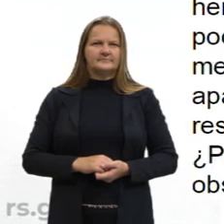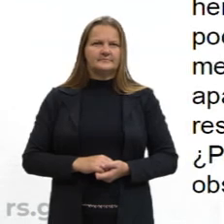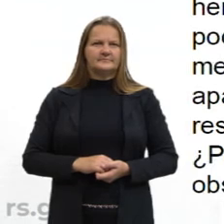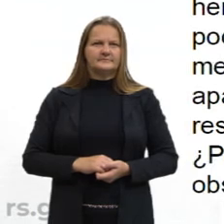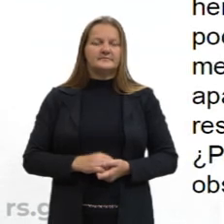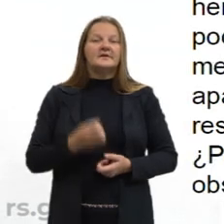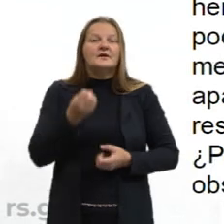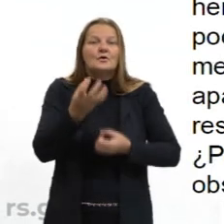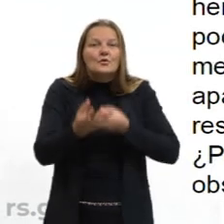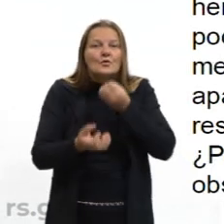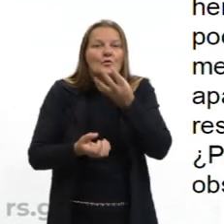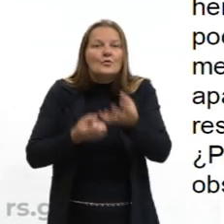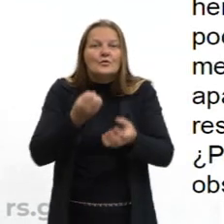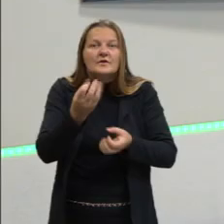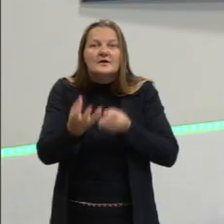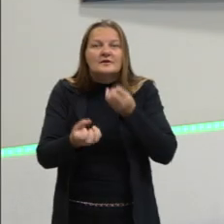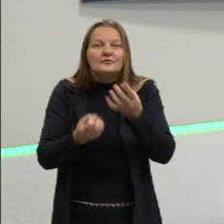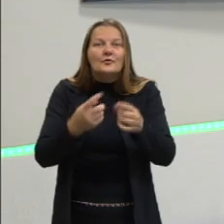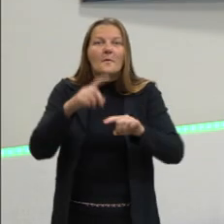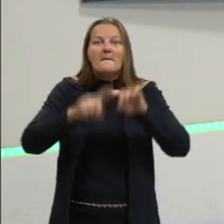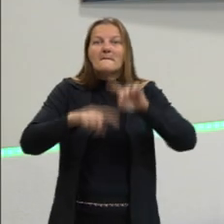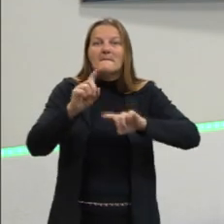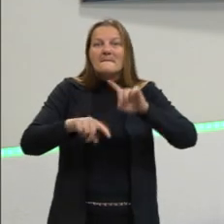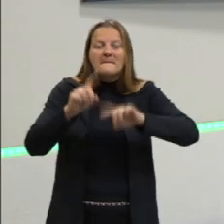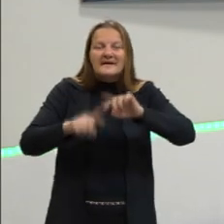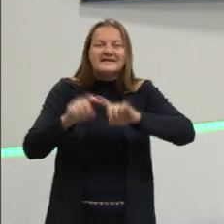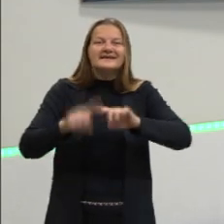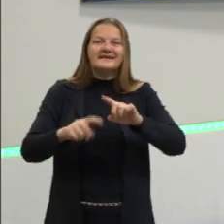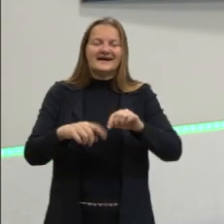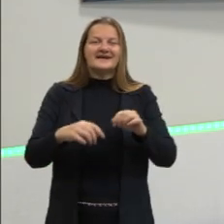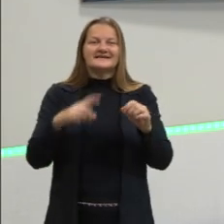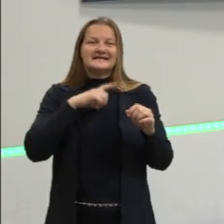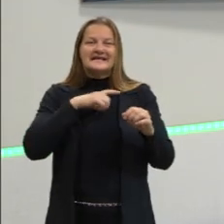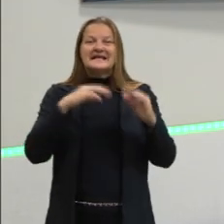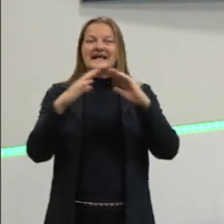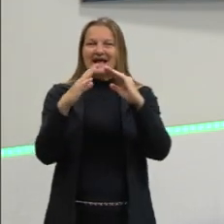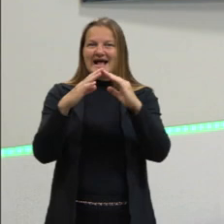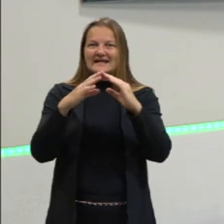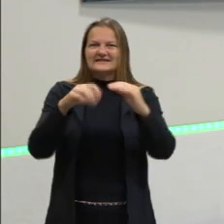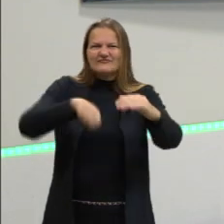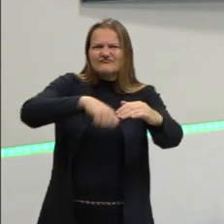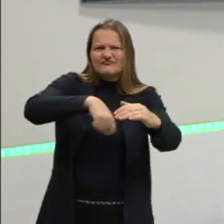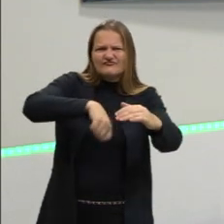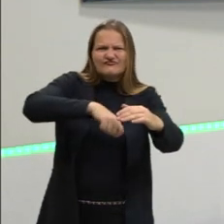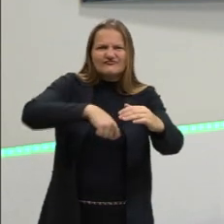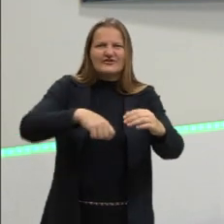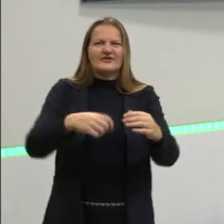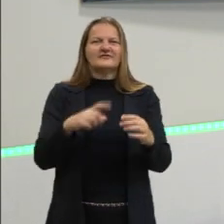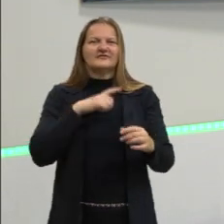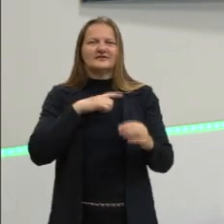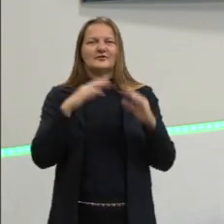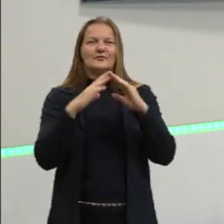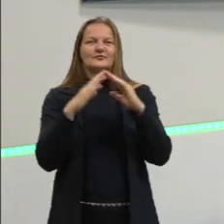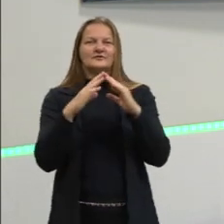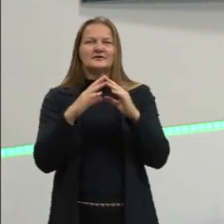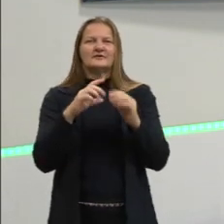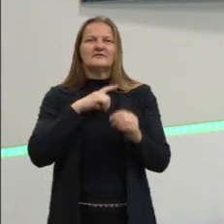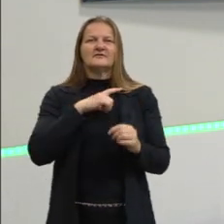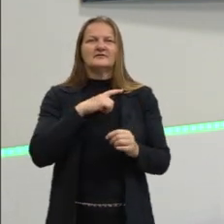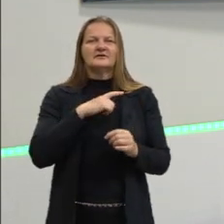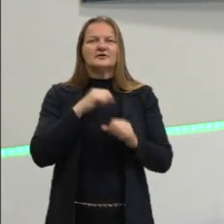citando vários produtos eletrônicos, que normalmente a gente vai tendo e vai